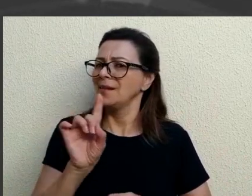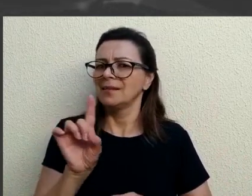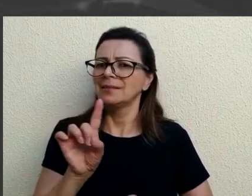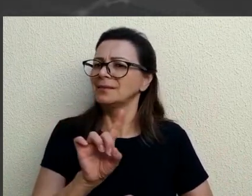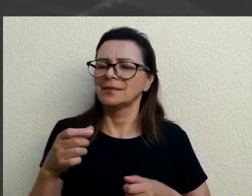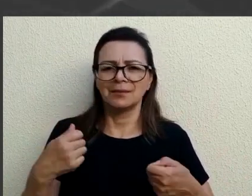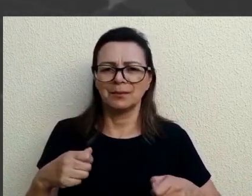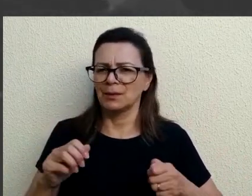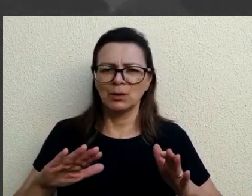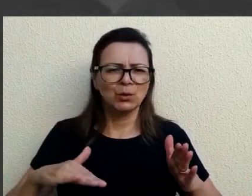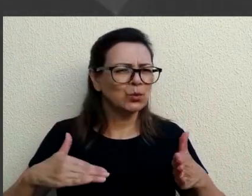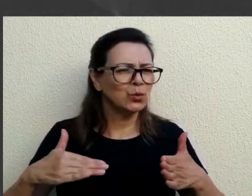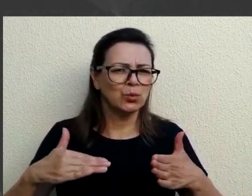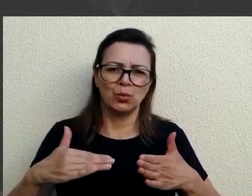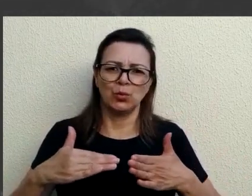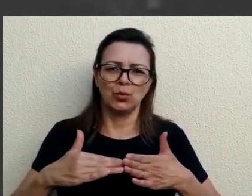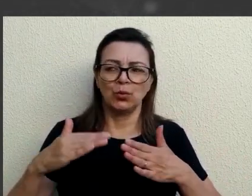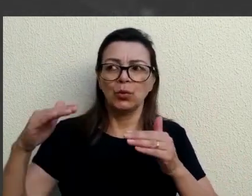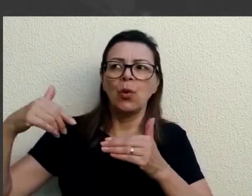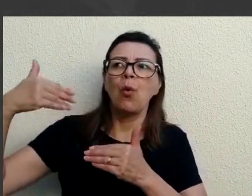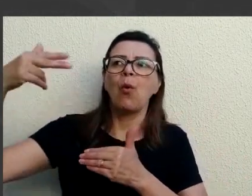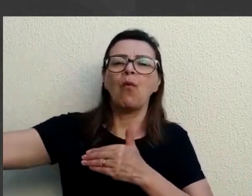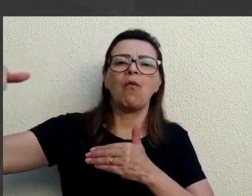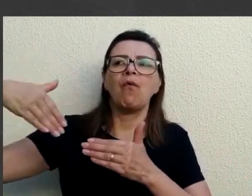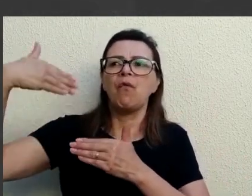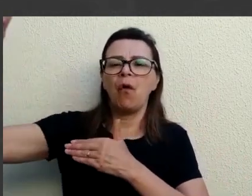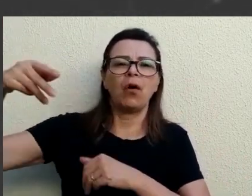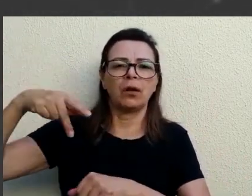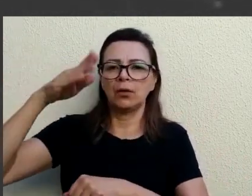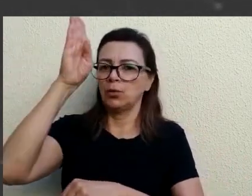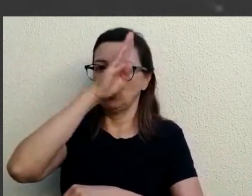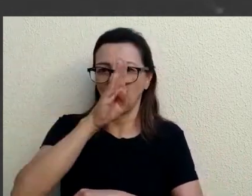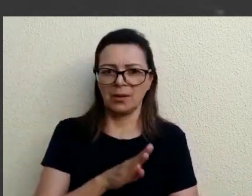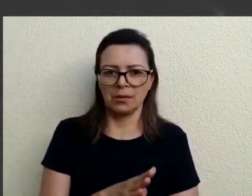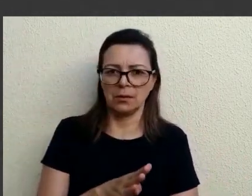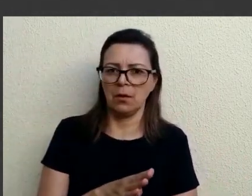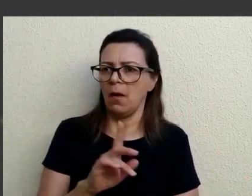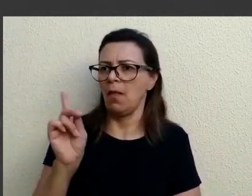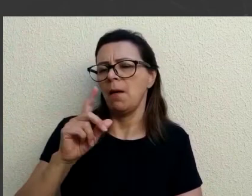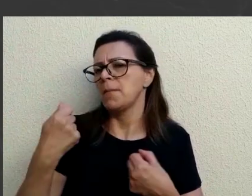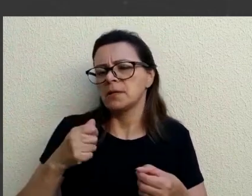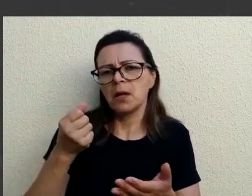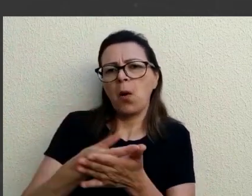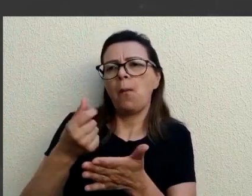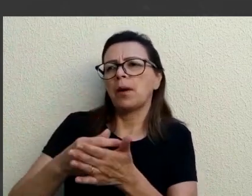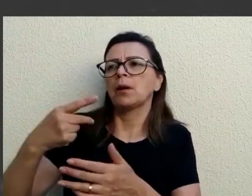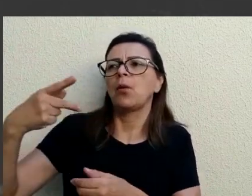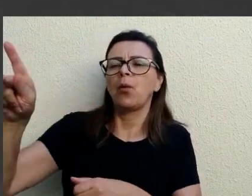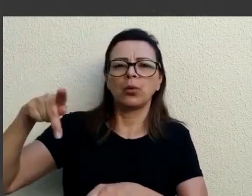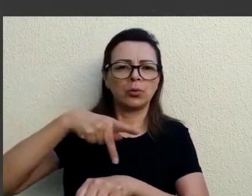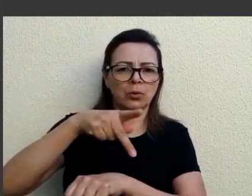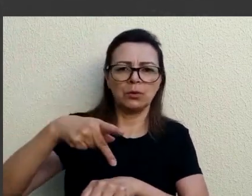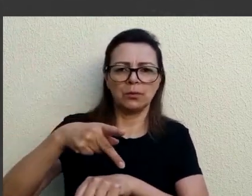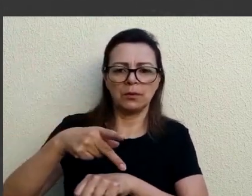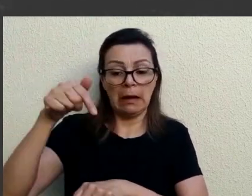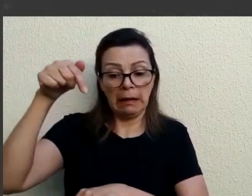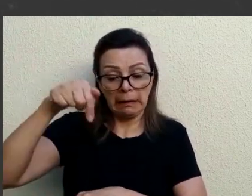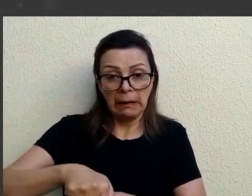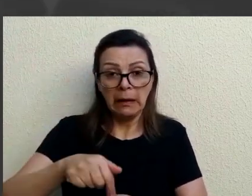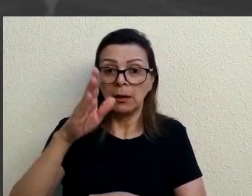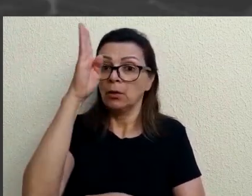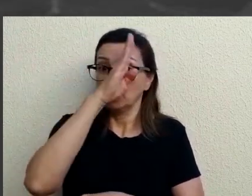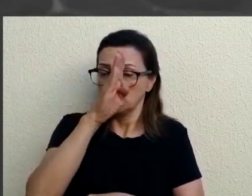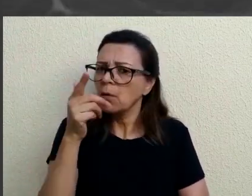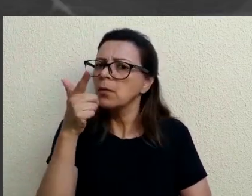a gente não precisa de tudo de fora do país. A gente não precisa importar tudo. A gente consegue resolver ao